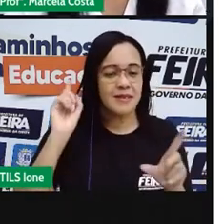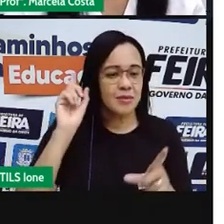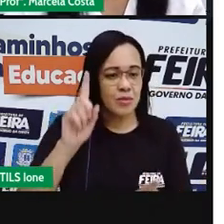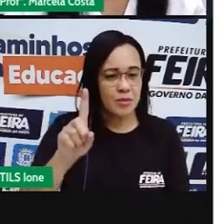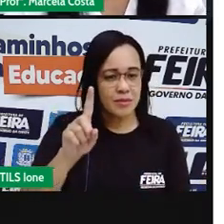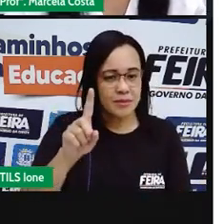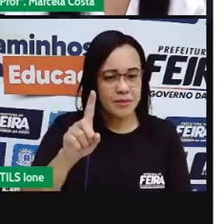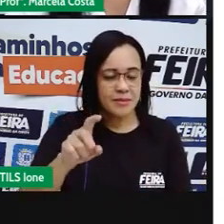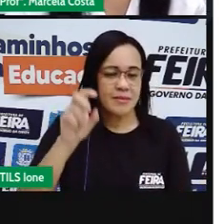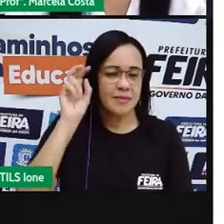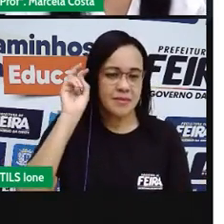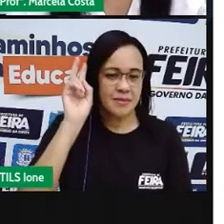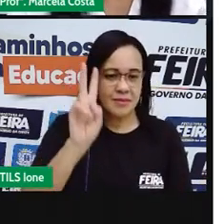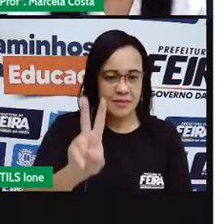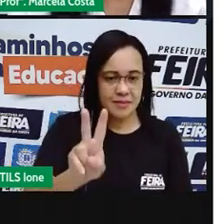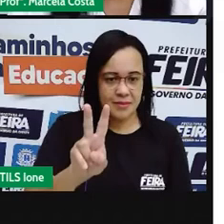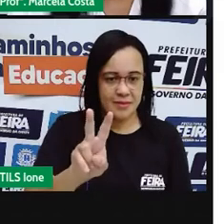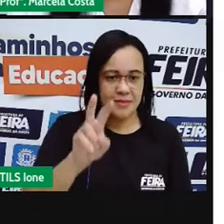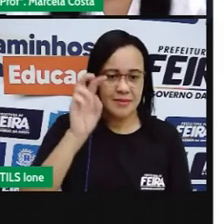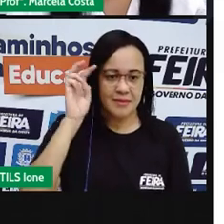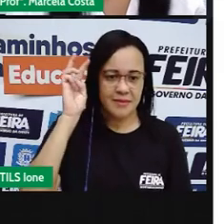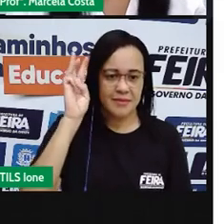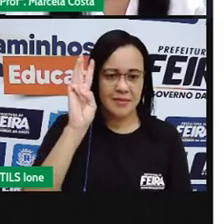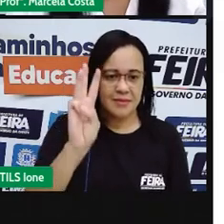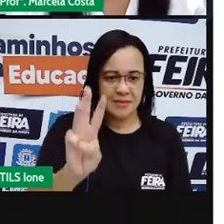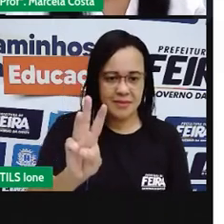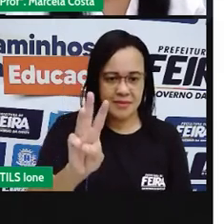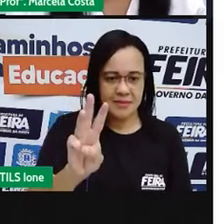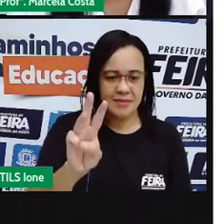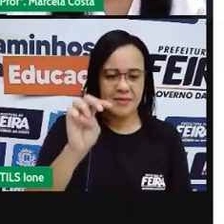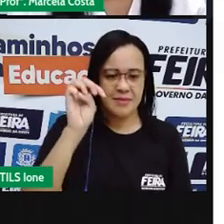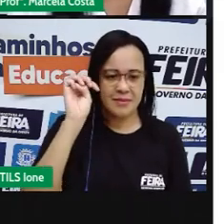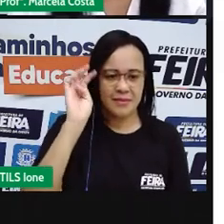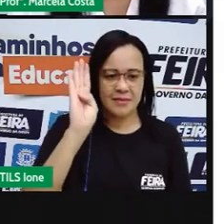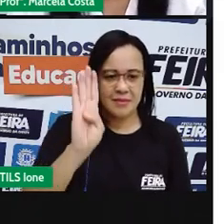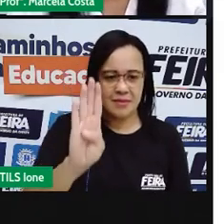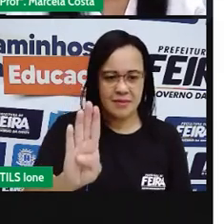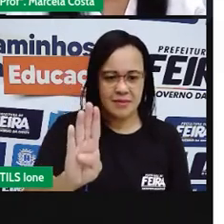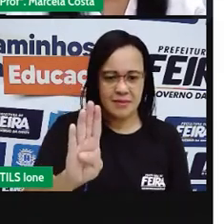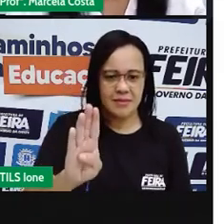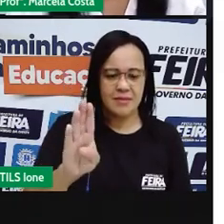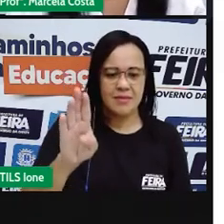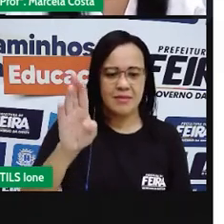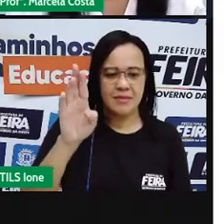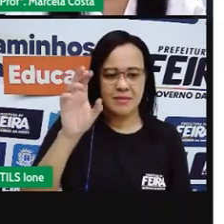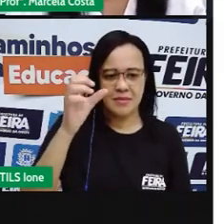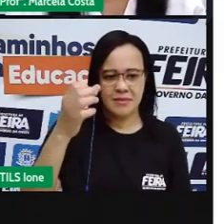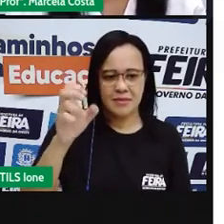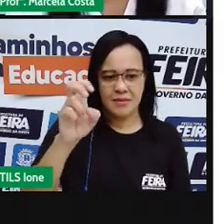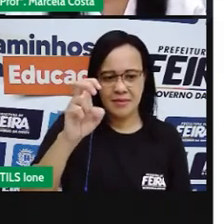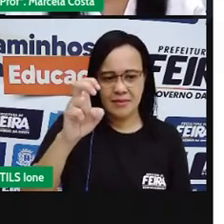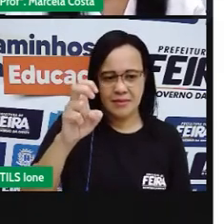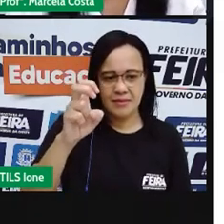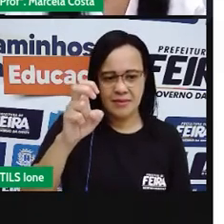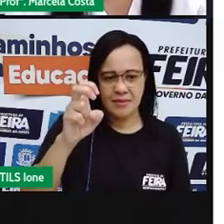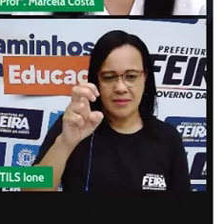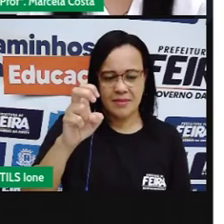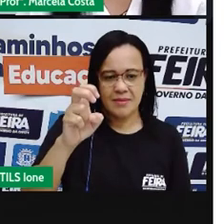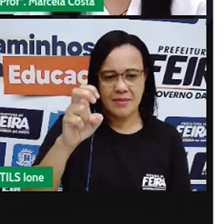Uma, duas, três, quatro, cinco.